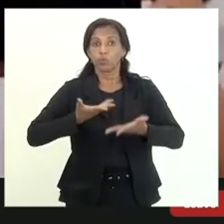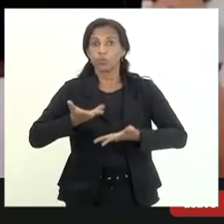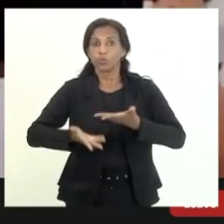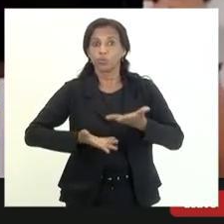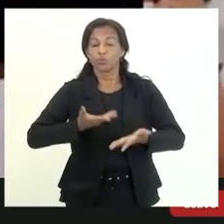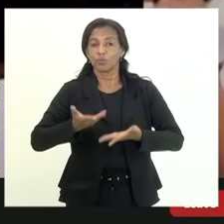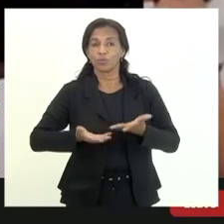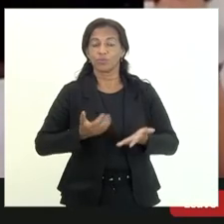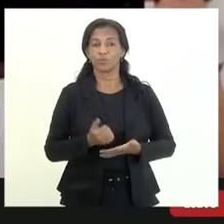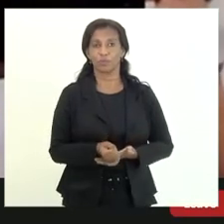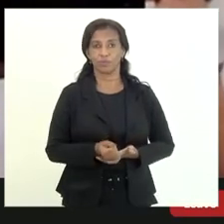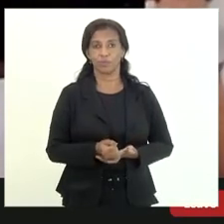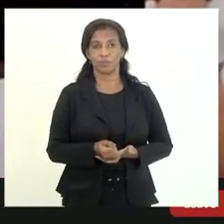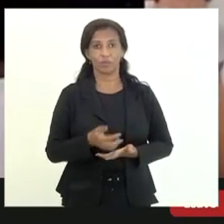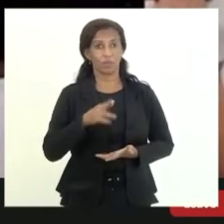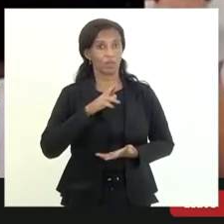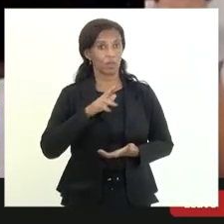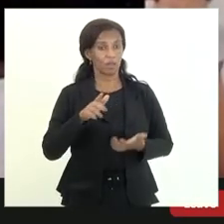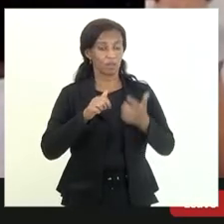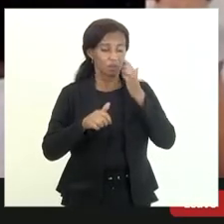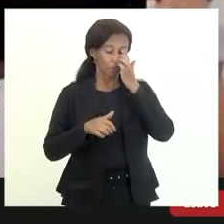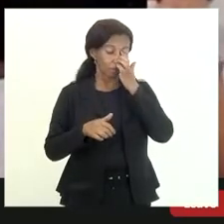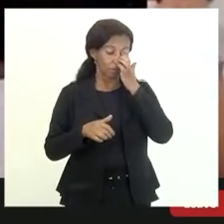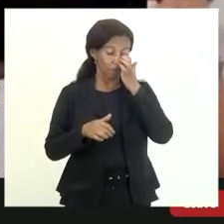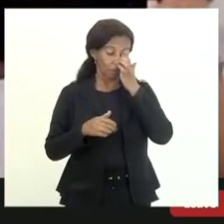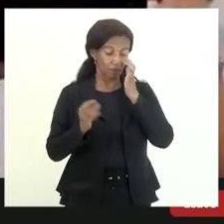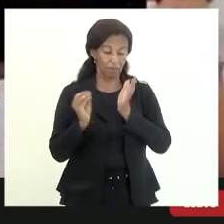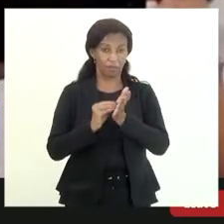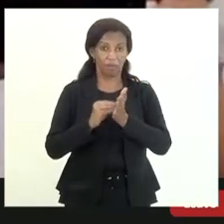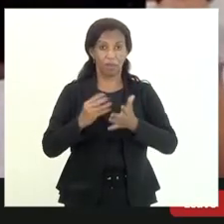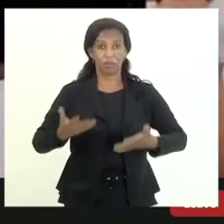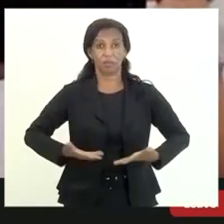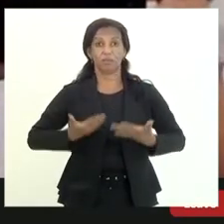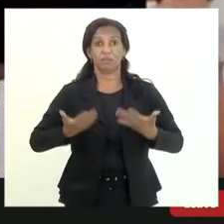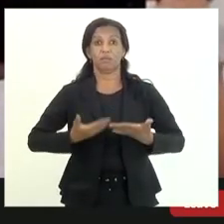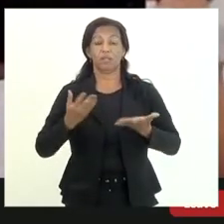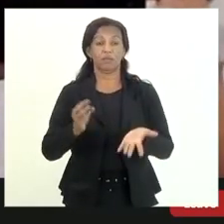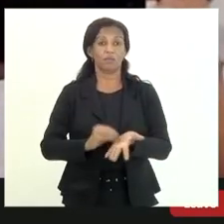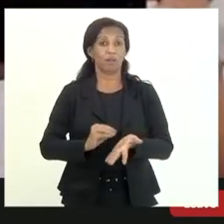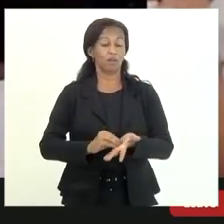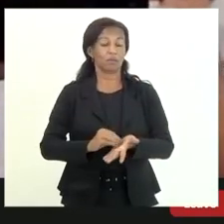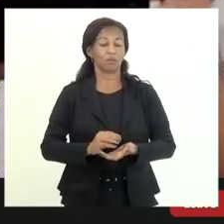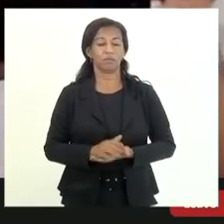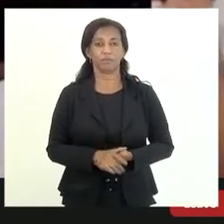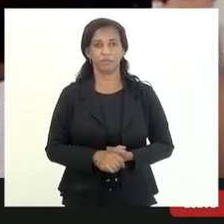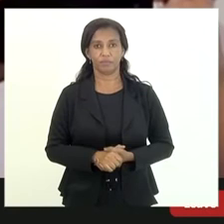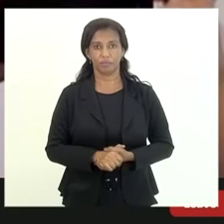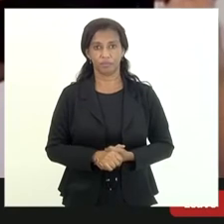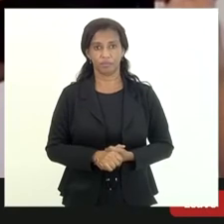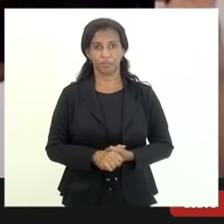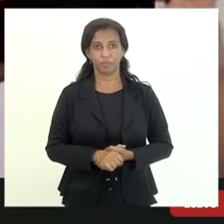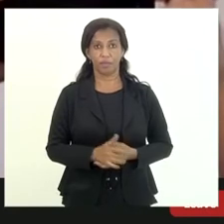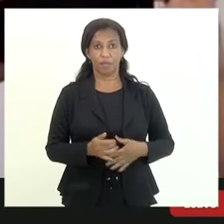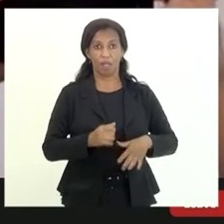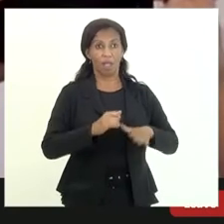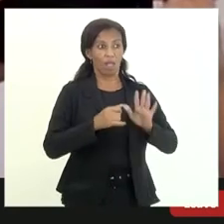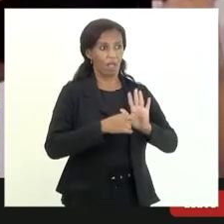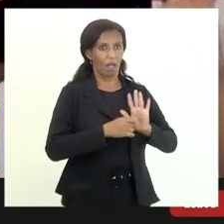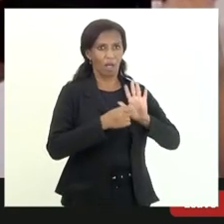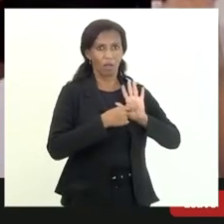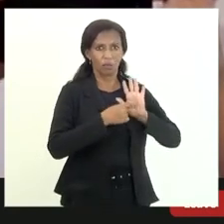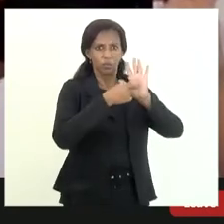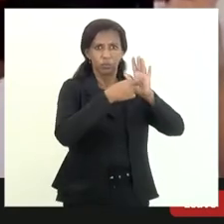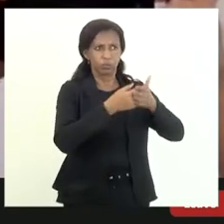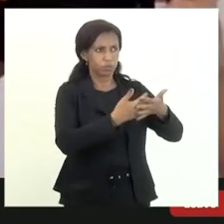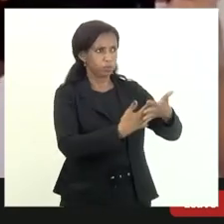isto não existe esse empenho essa que é a verdade a exposição feita tanto